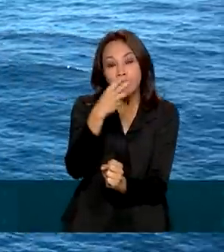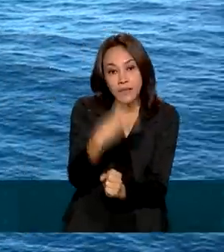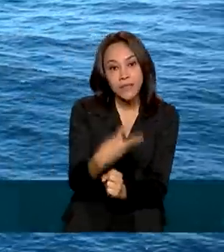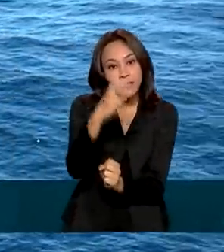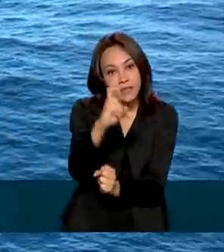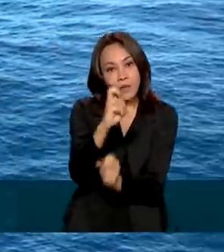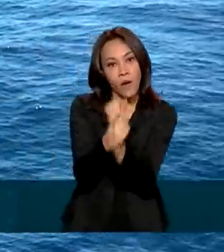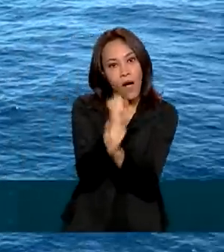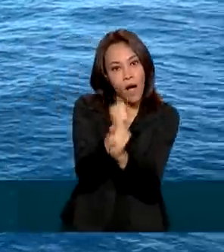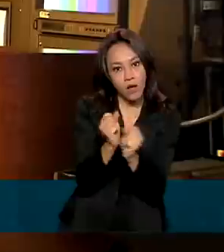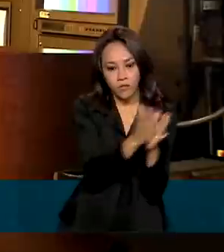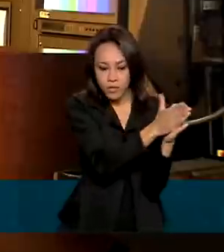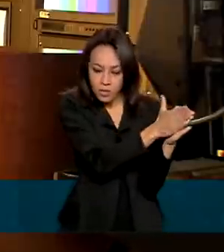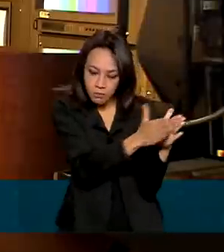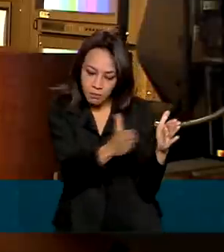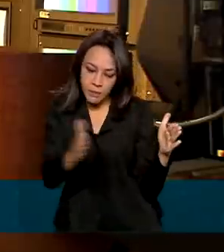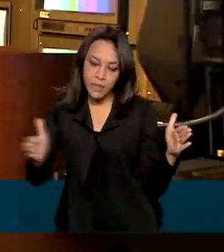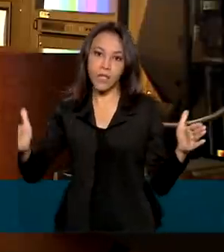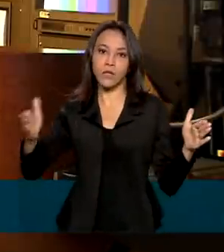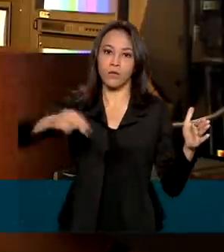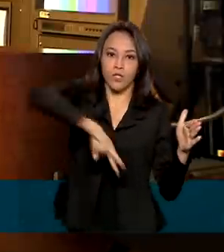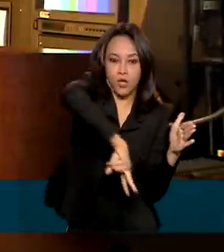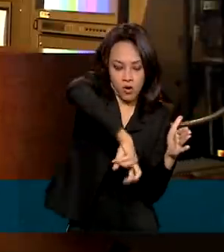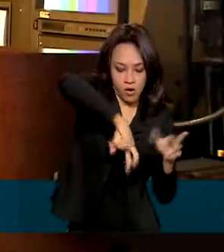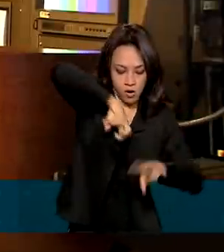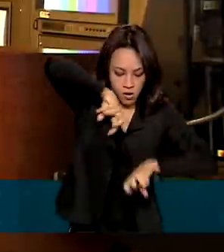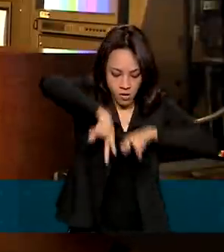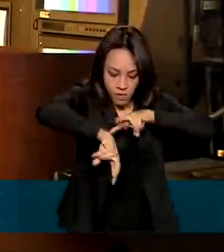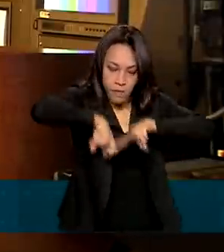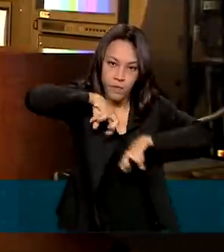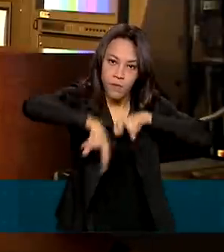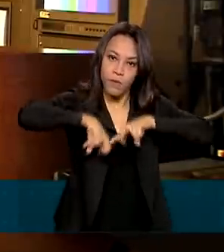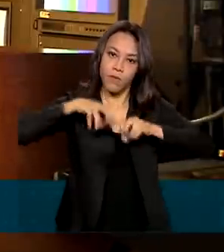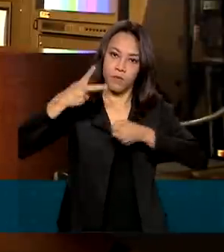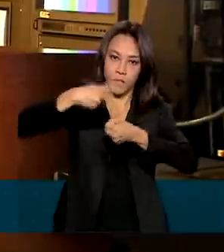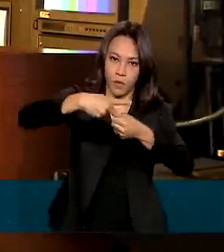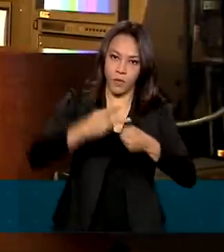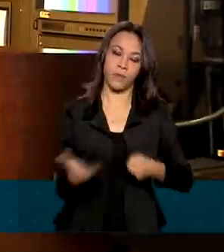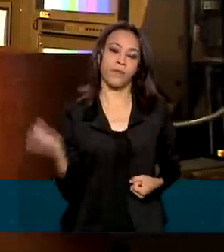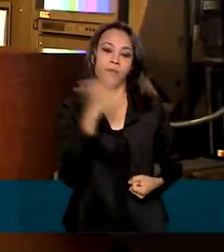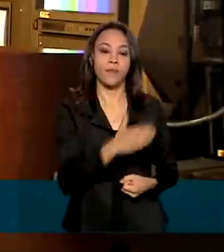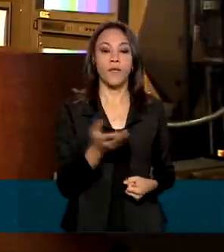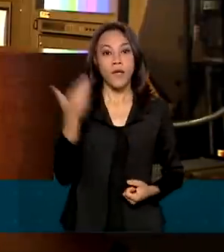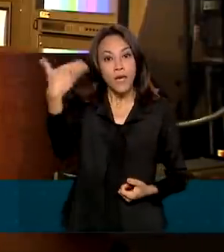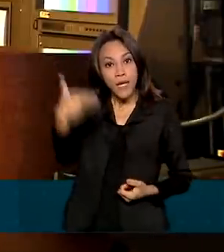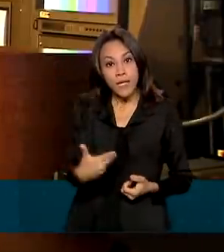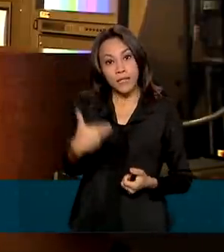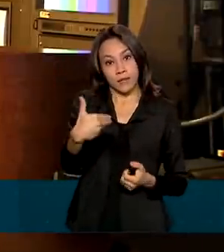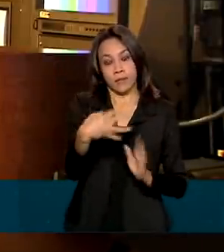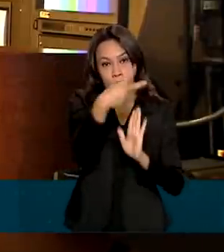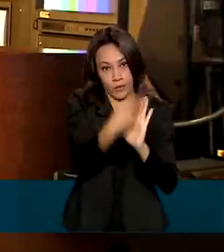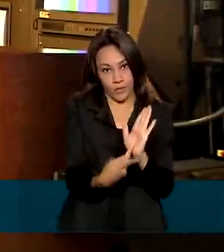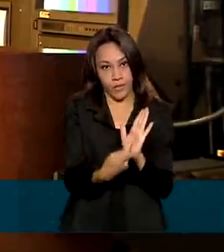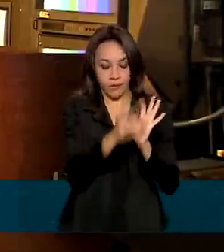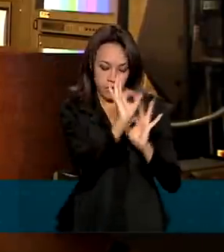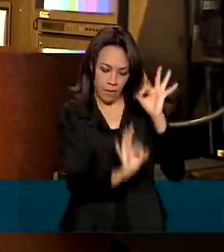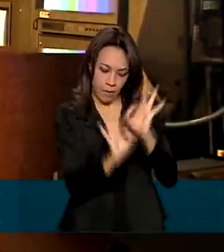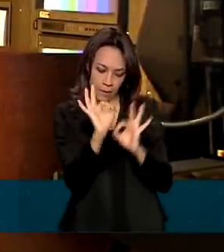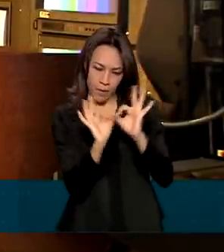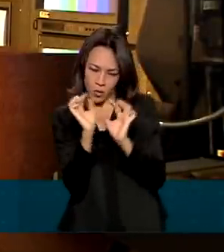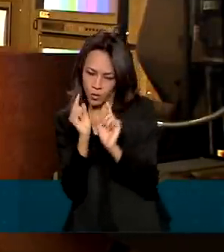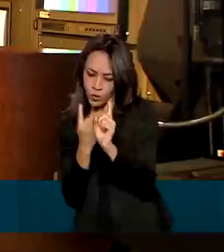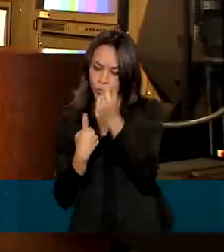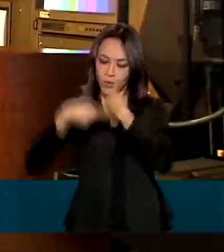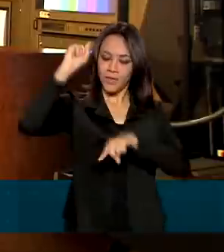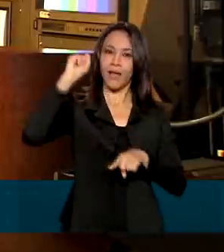de exploração. Este projeto, na forma como está desenhado hoje, em caso de sucesso do leilão,